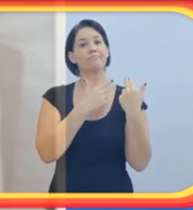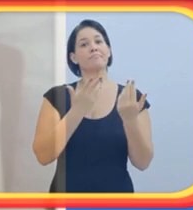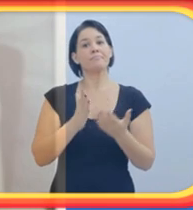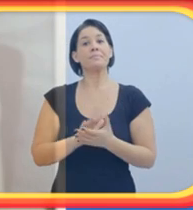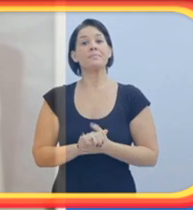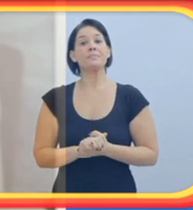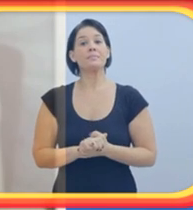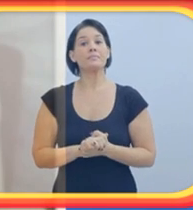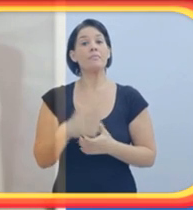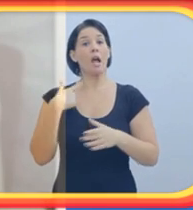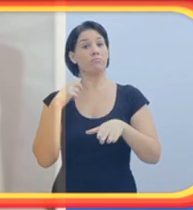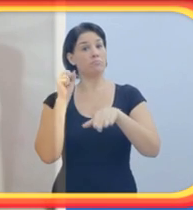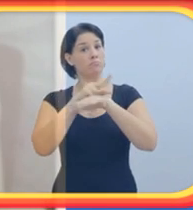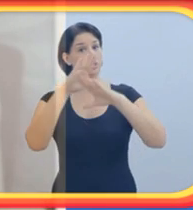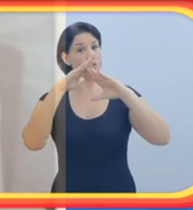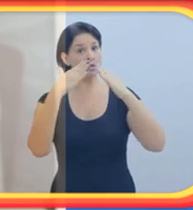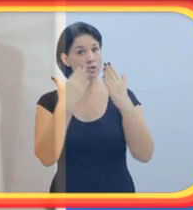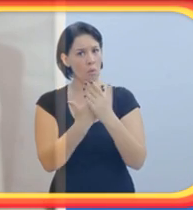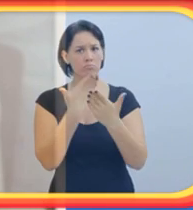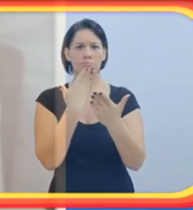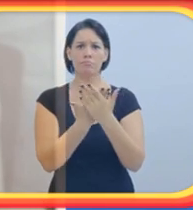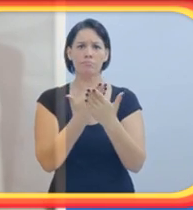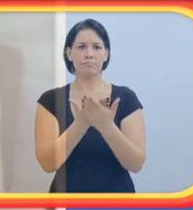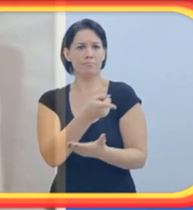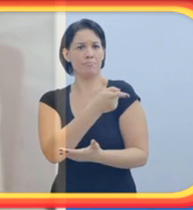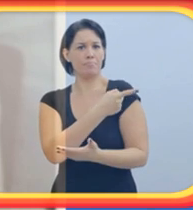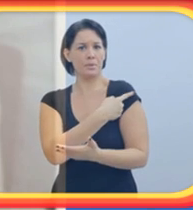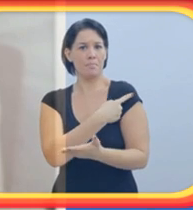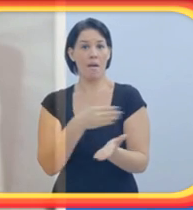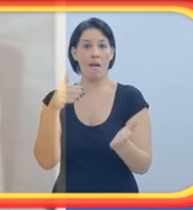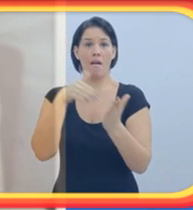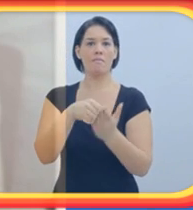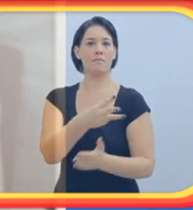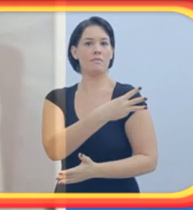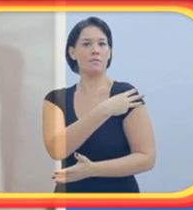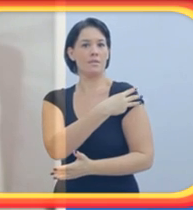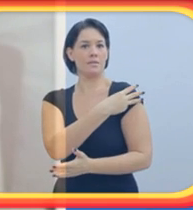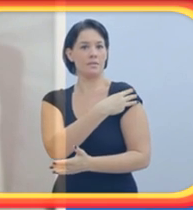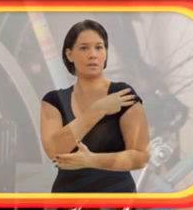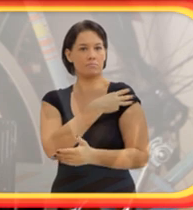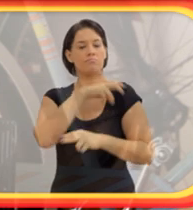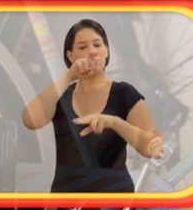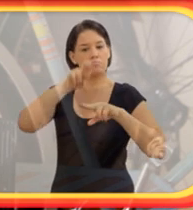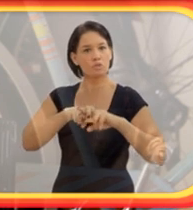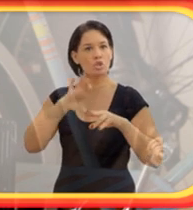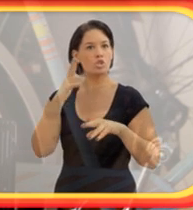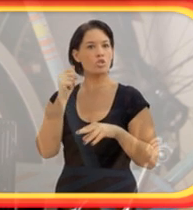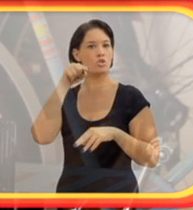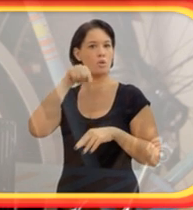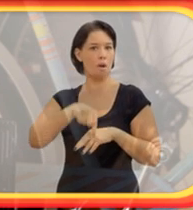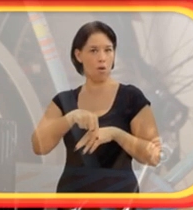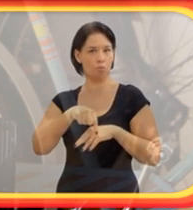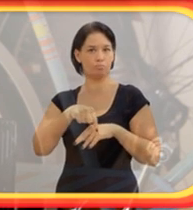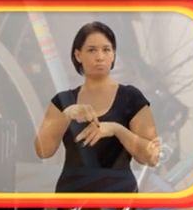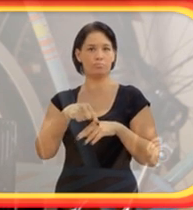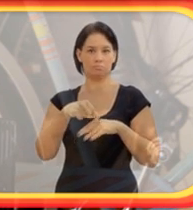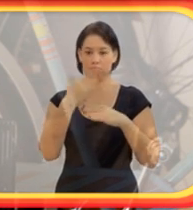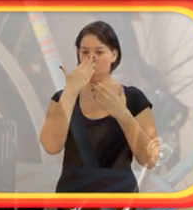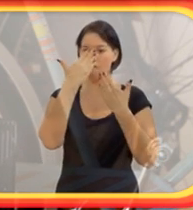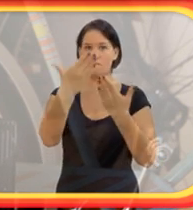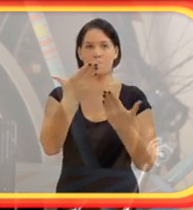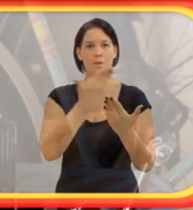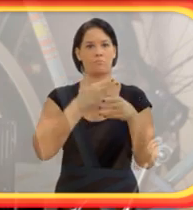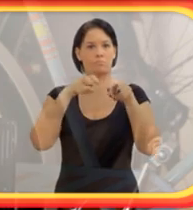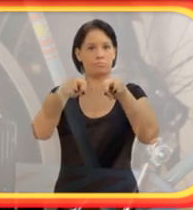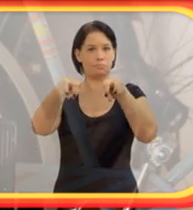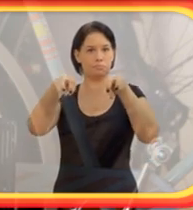tiraria da escola. E eu entrei naquela escola e estudei da primeira série, a terceira série do primário, sentado no chão, na frente dos meus